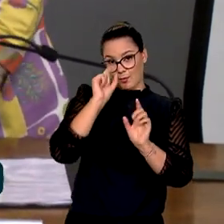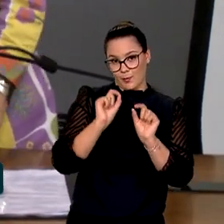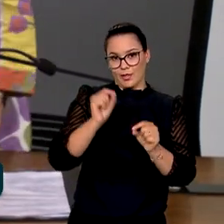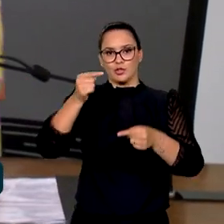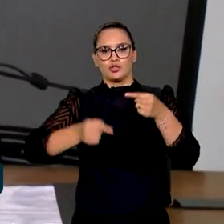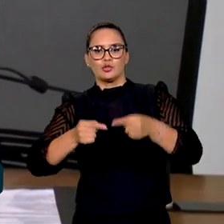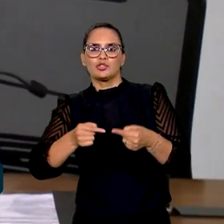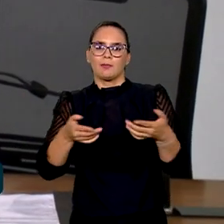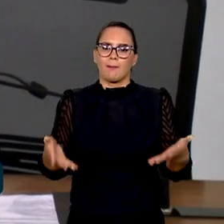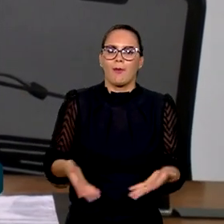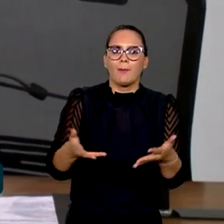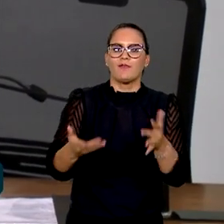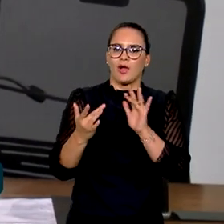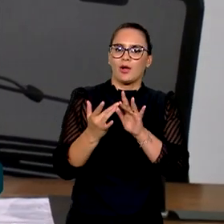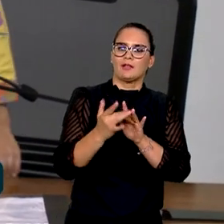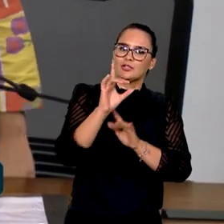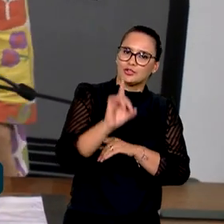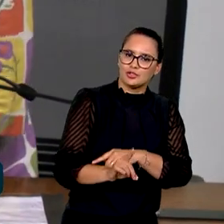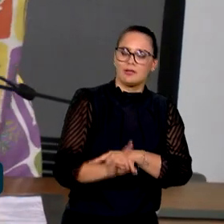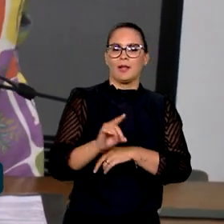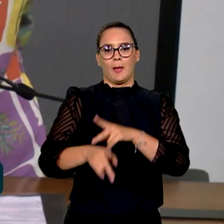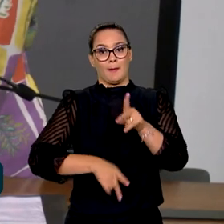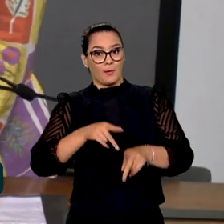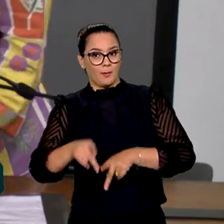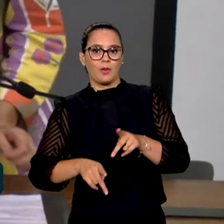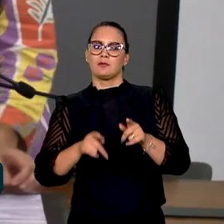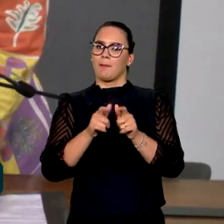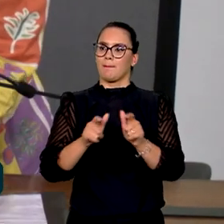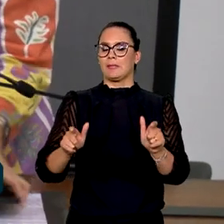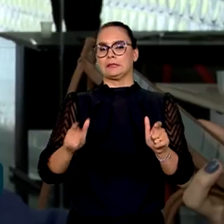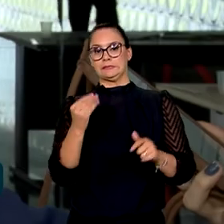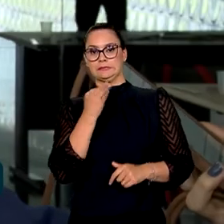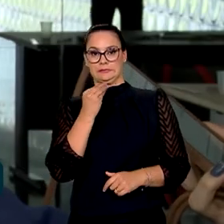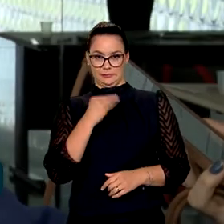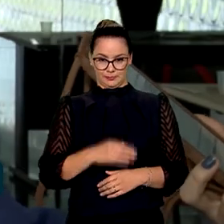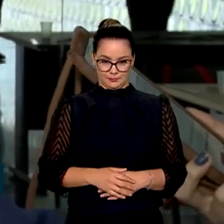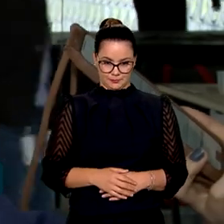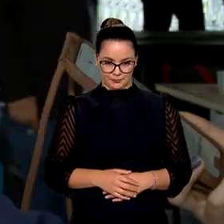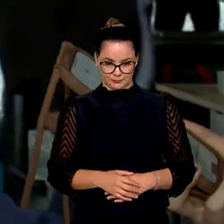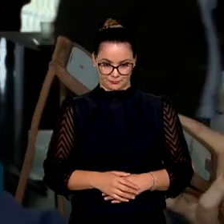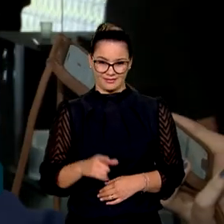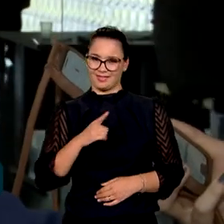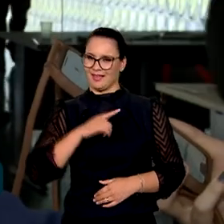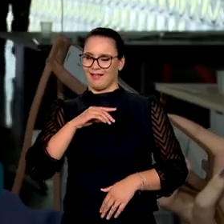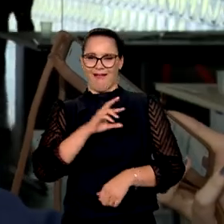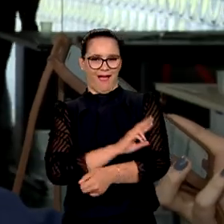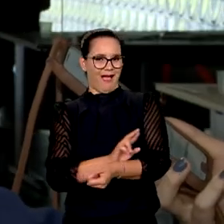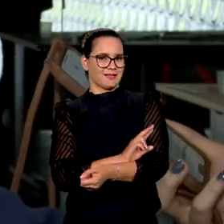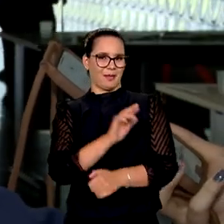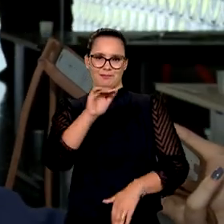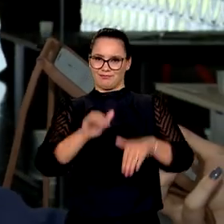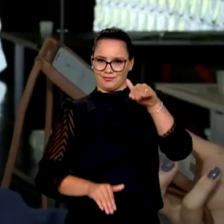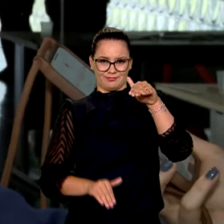discutir e promover o acesso a direitos para as populações mais vulneráveis. A gente tem desigualdades raciais